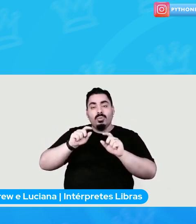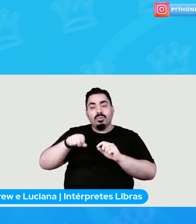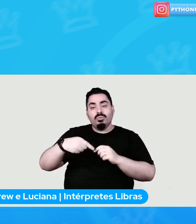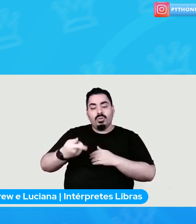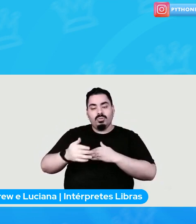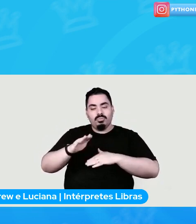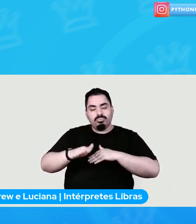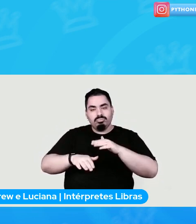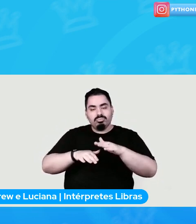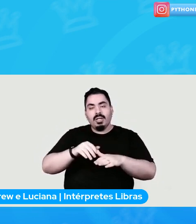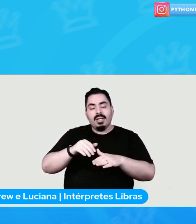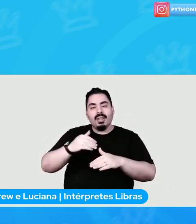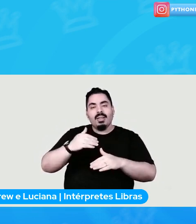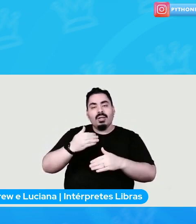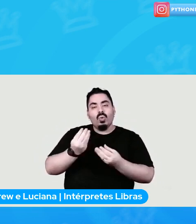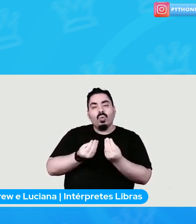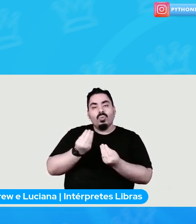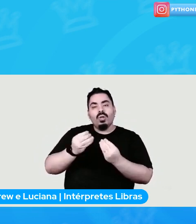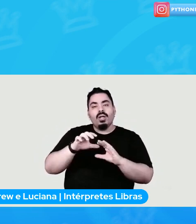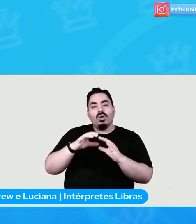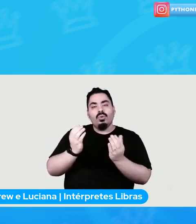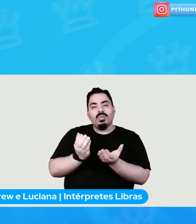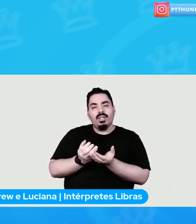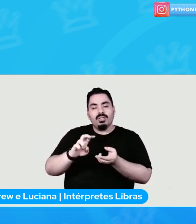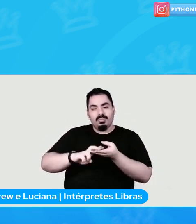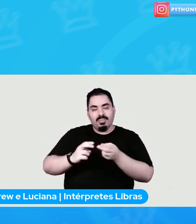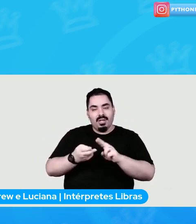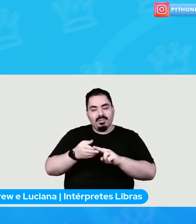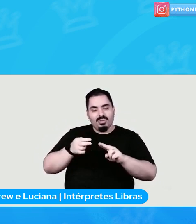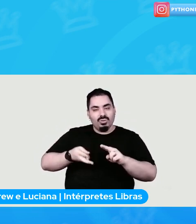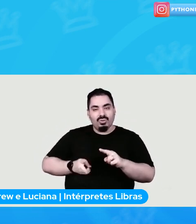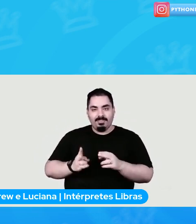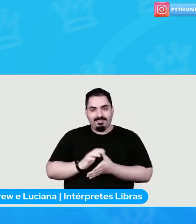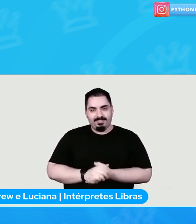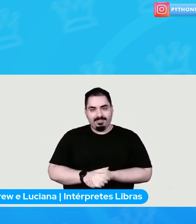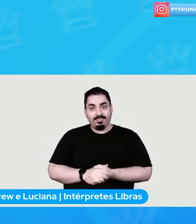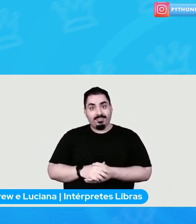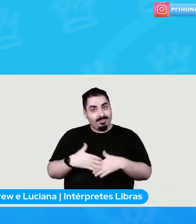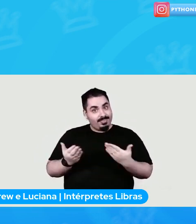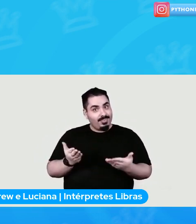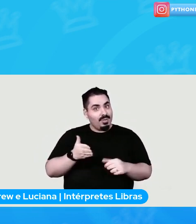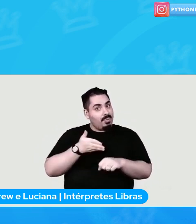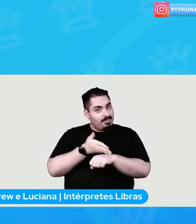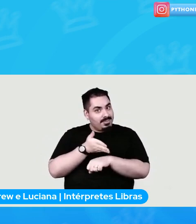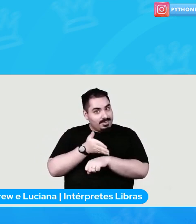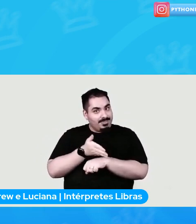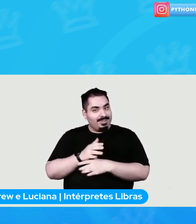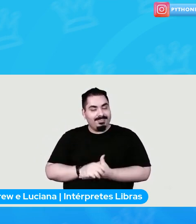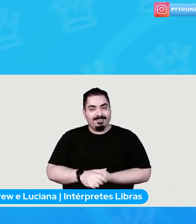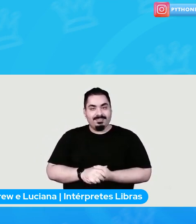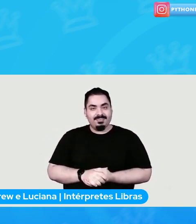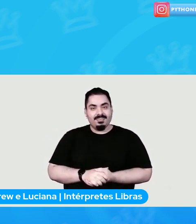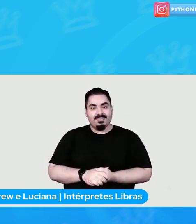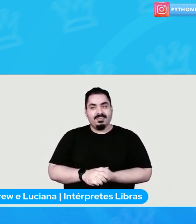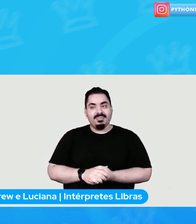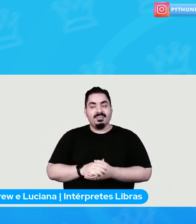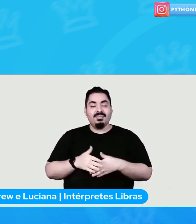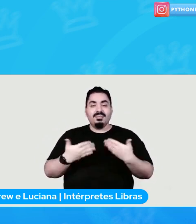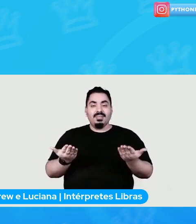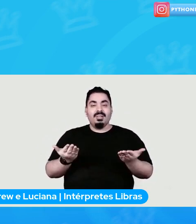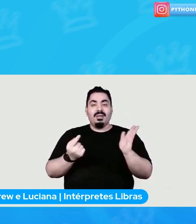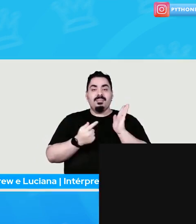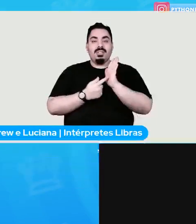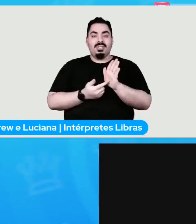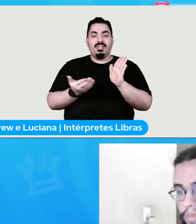Ok? Bom, vamos participar, né? Apresentando agora, o nosso